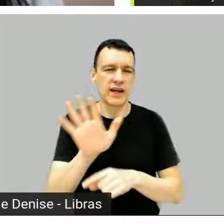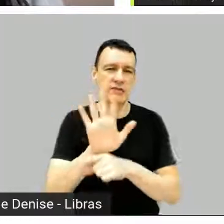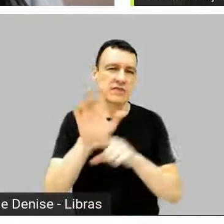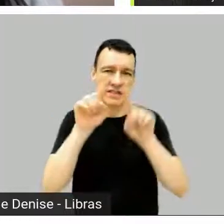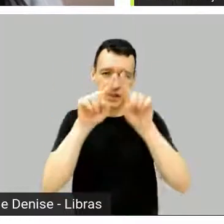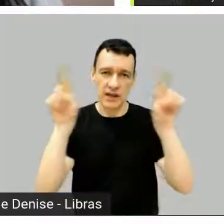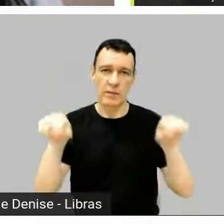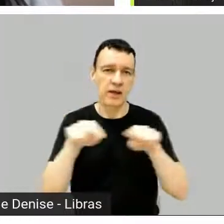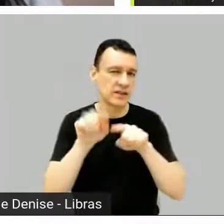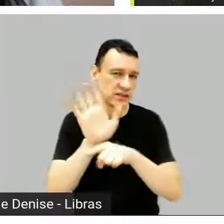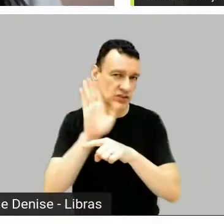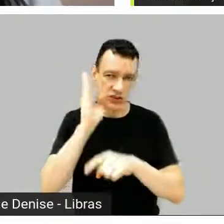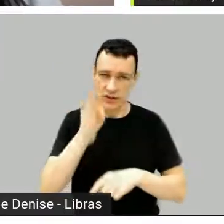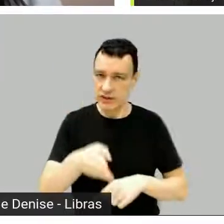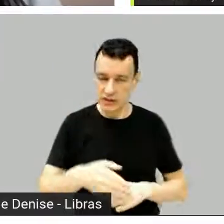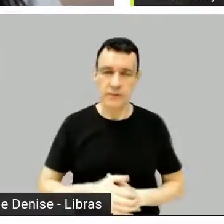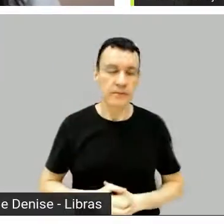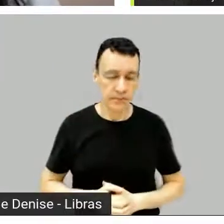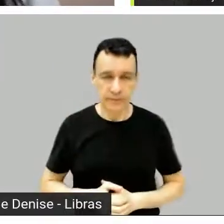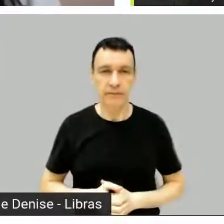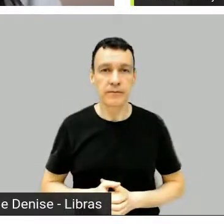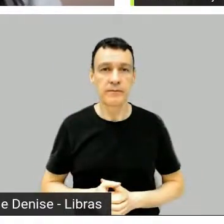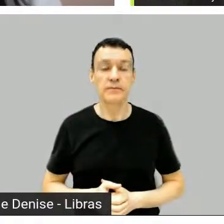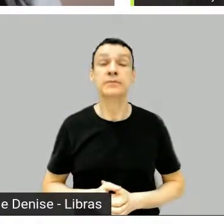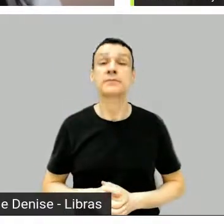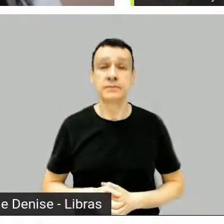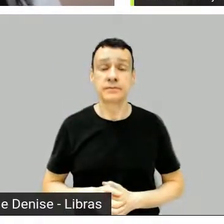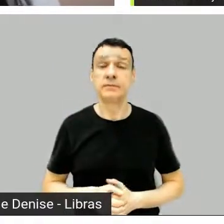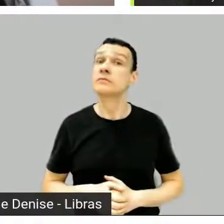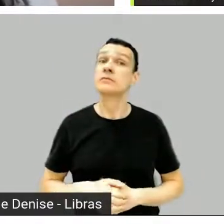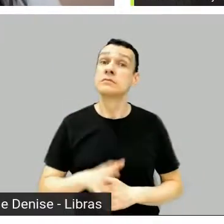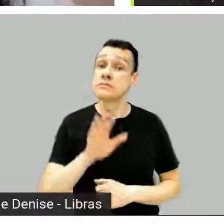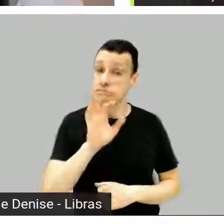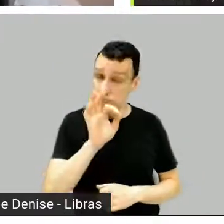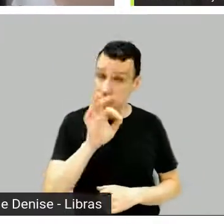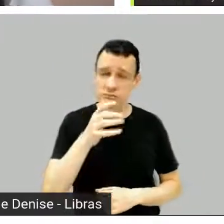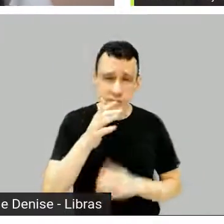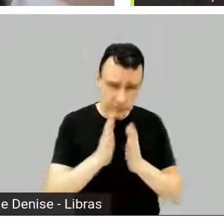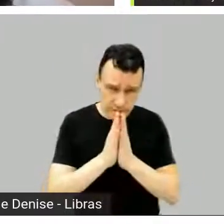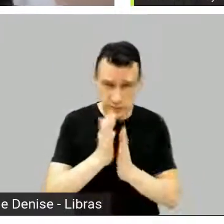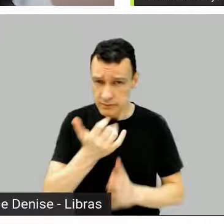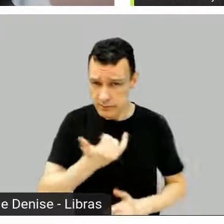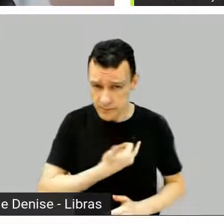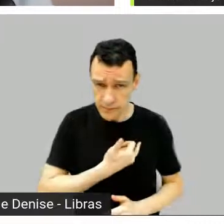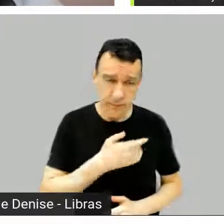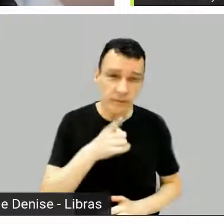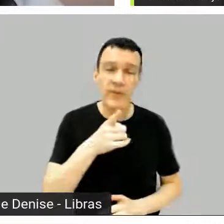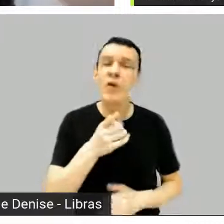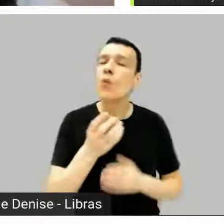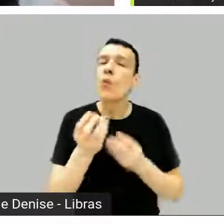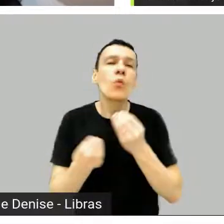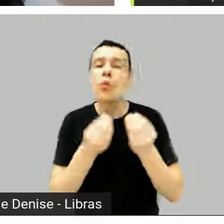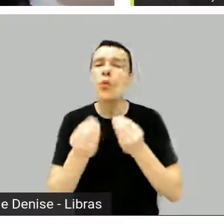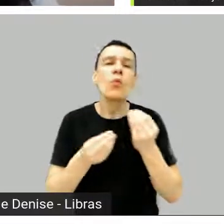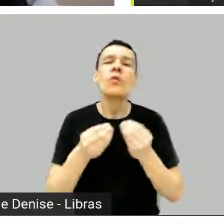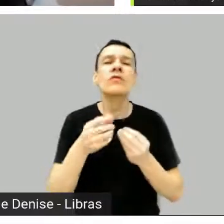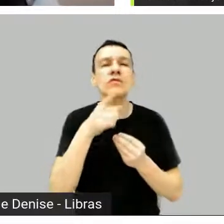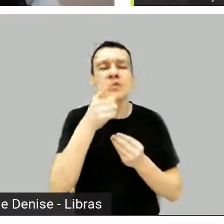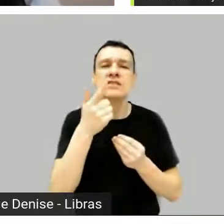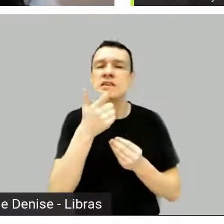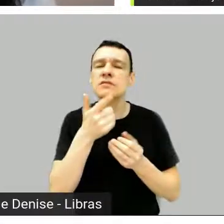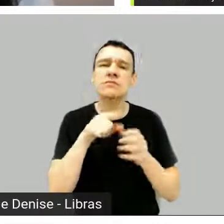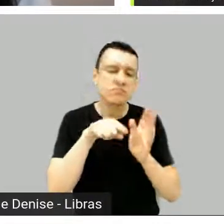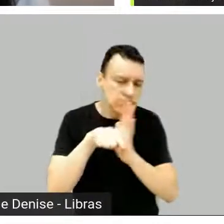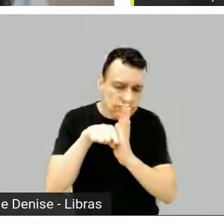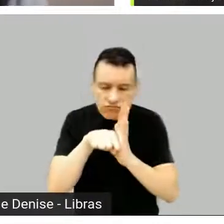tá. E Davi, me fala uma coisa. Como que foi o seu processo de pesquisa para